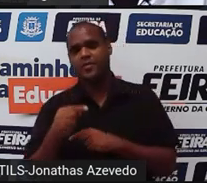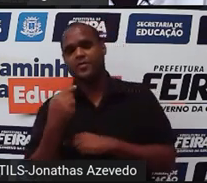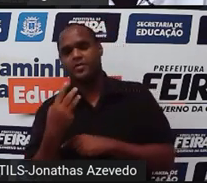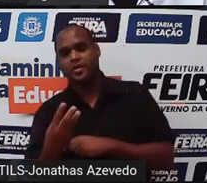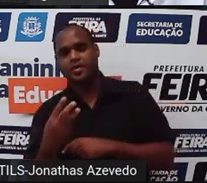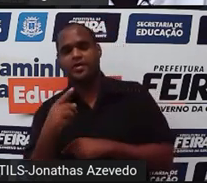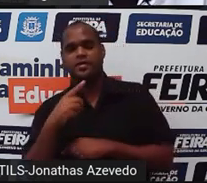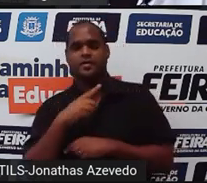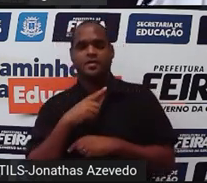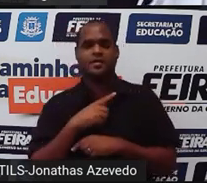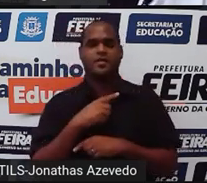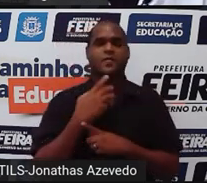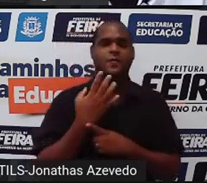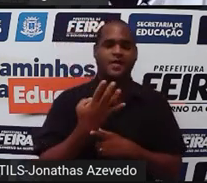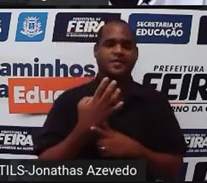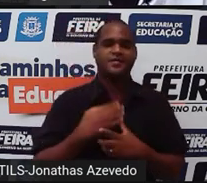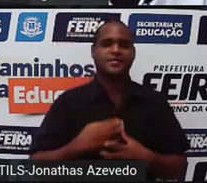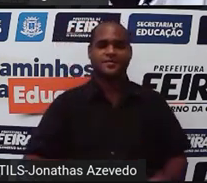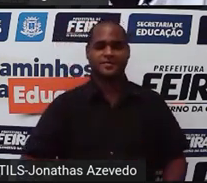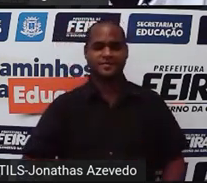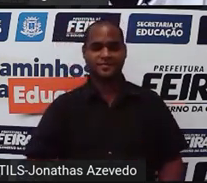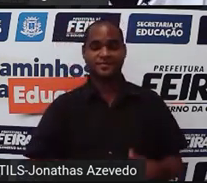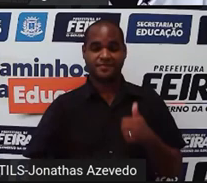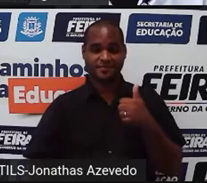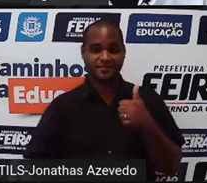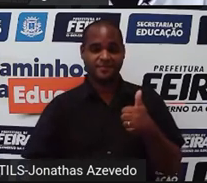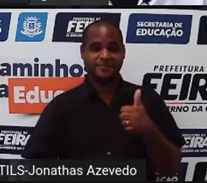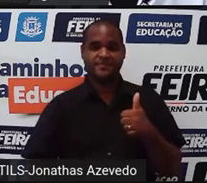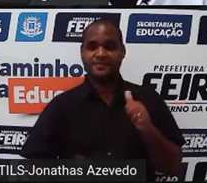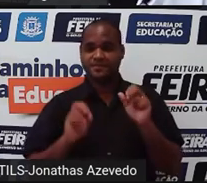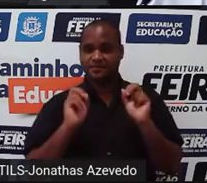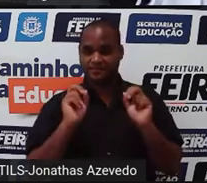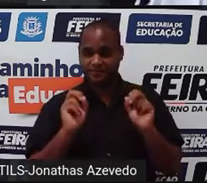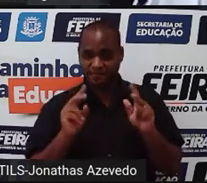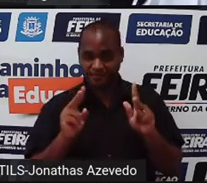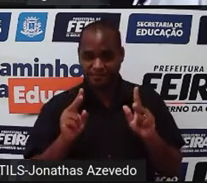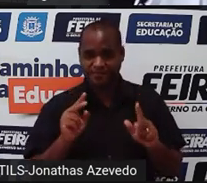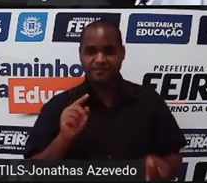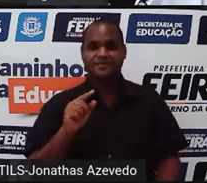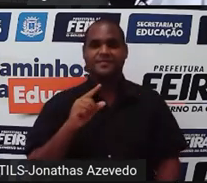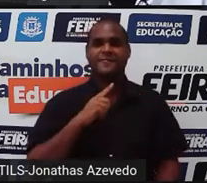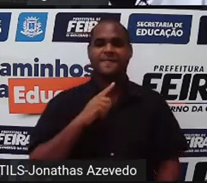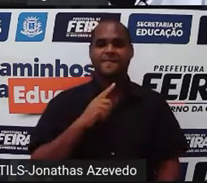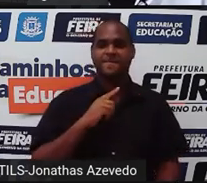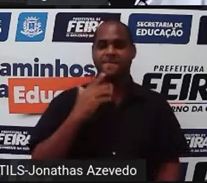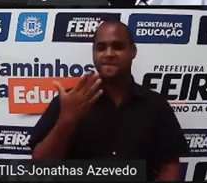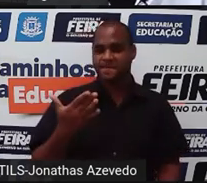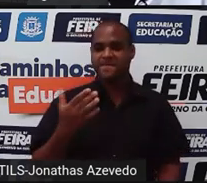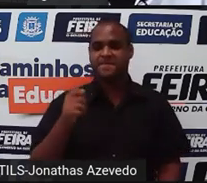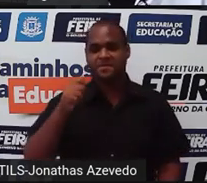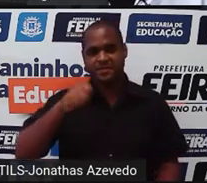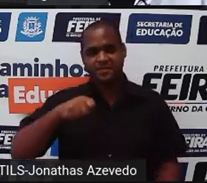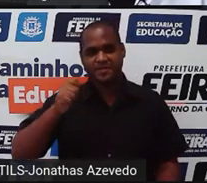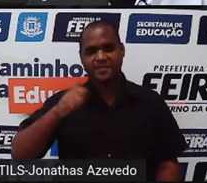o ponto 4 beleza tranquilo bom então é isso aí